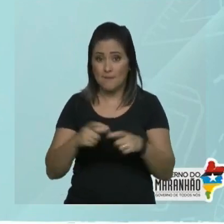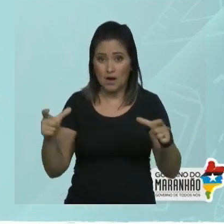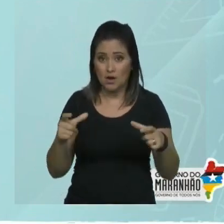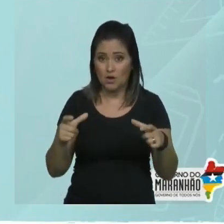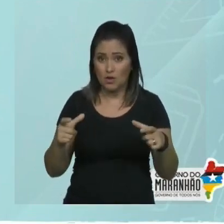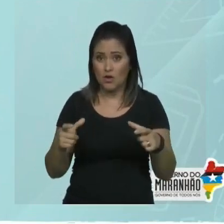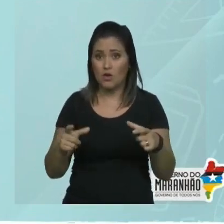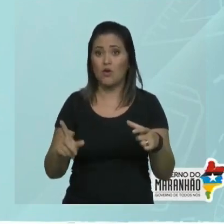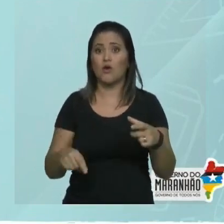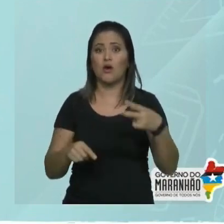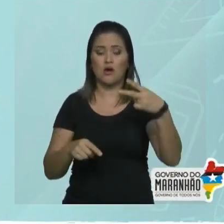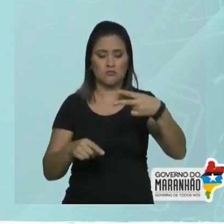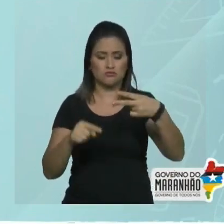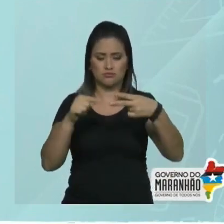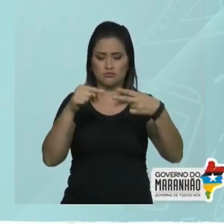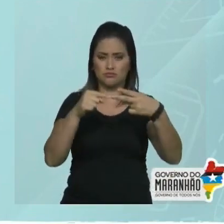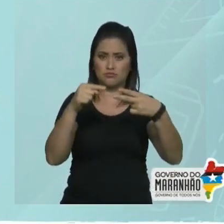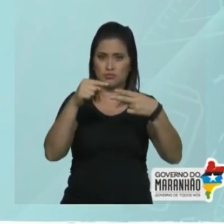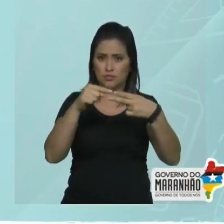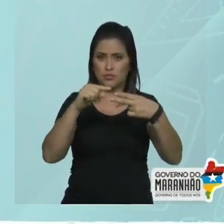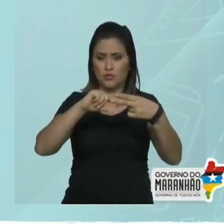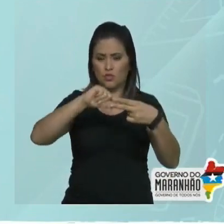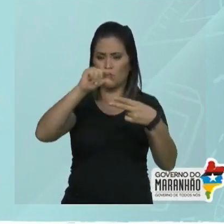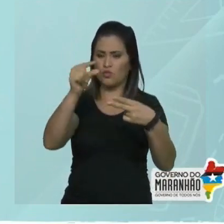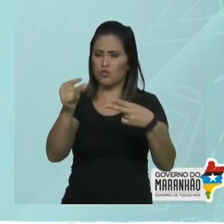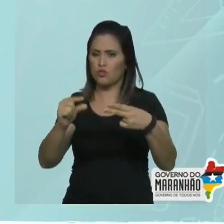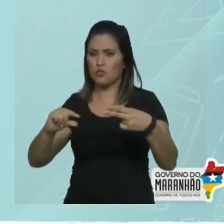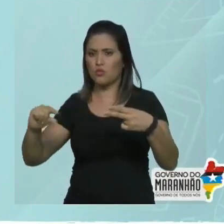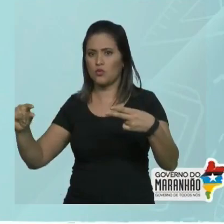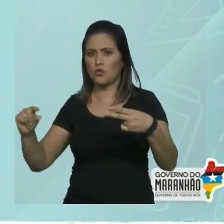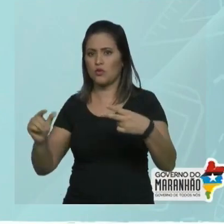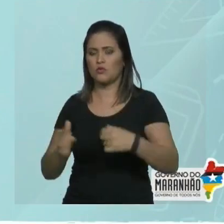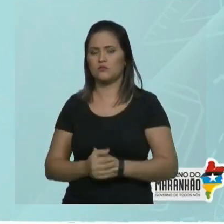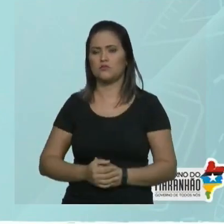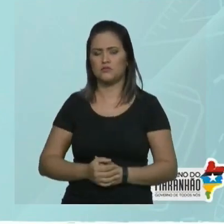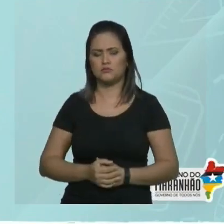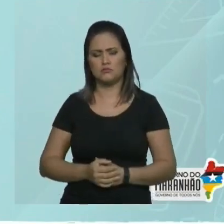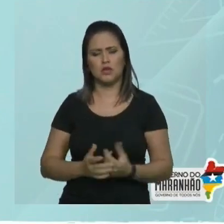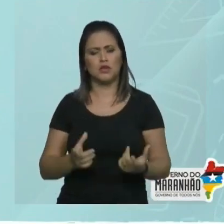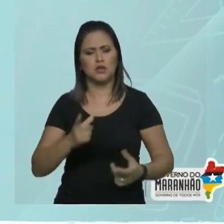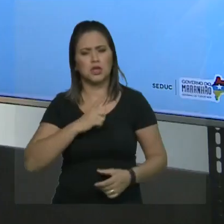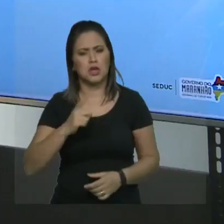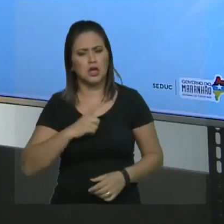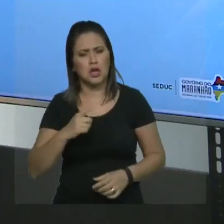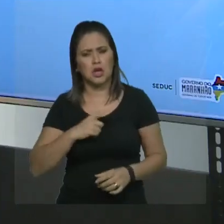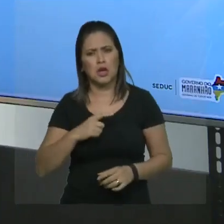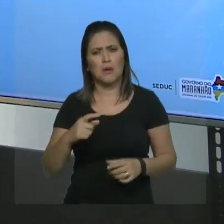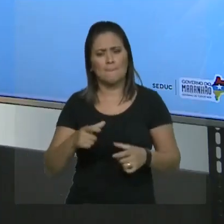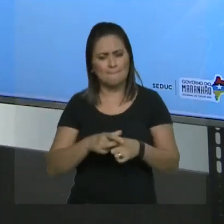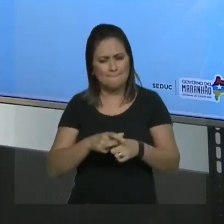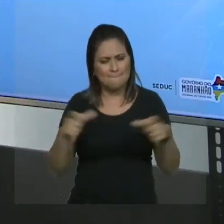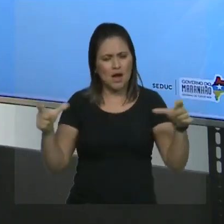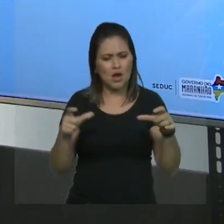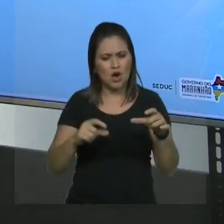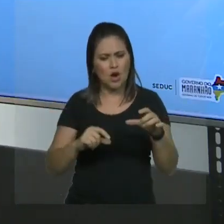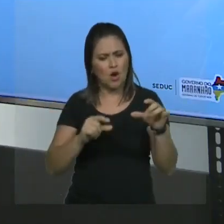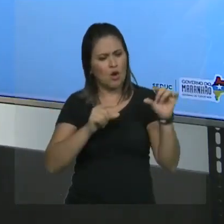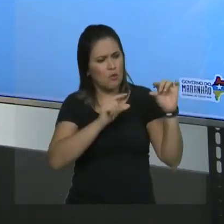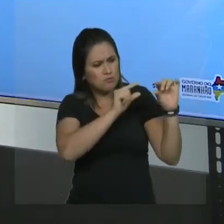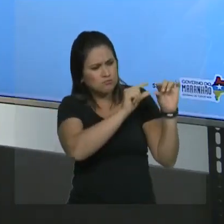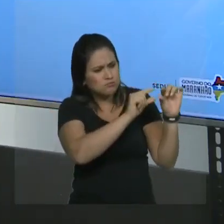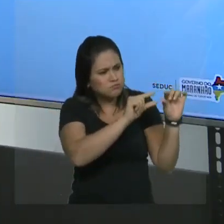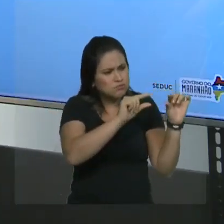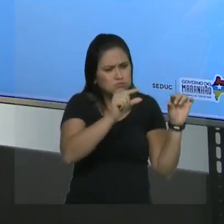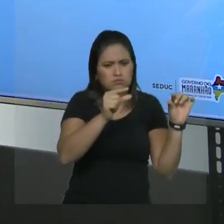maior. Essa bem aqui seria a maior. Esta bem aqui seria uma cadeia bem maior. É, mas ela não tem a